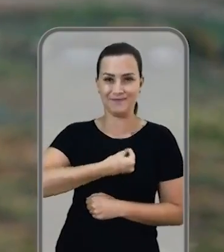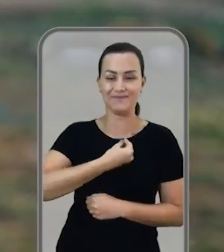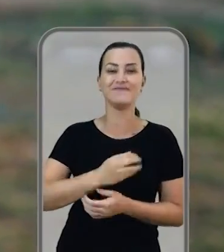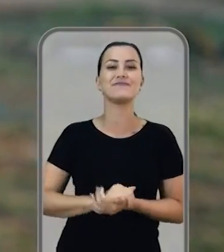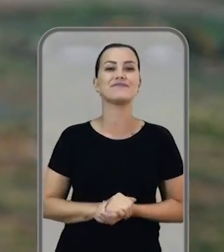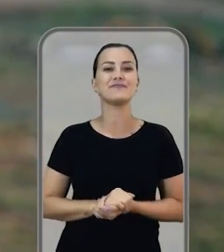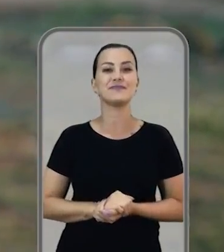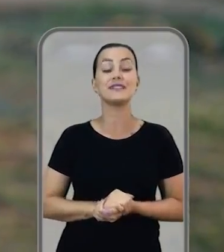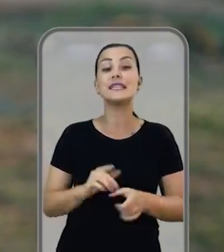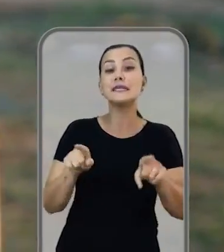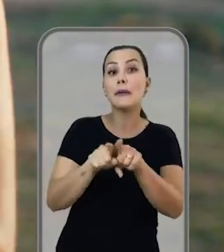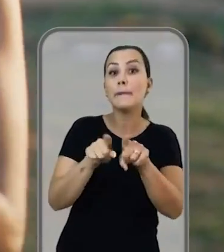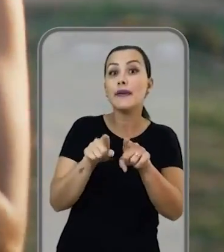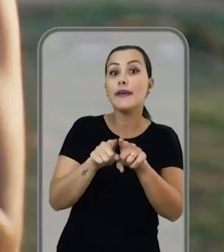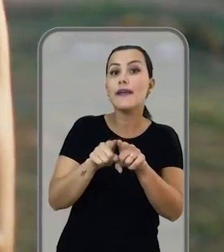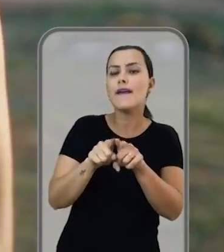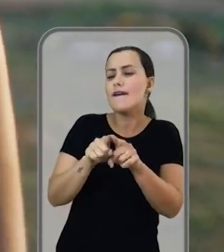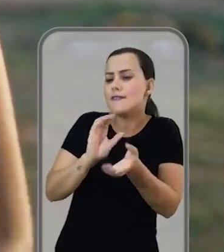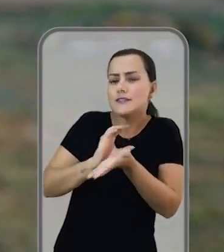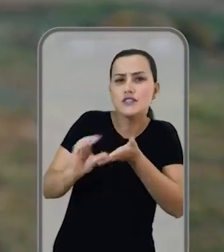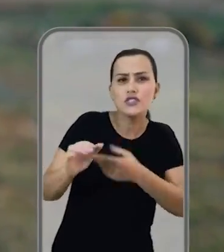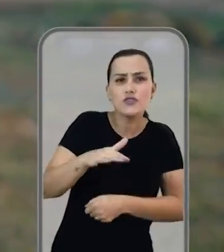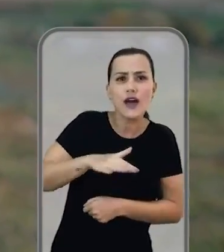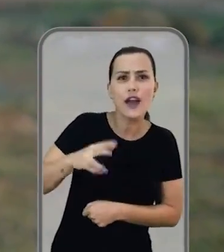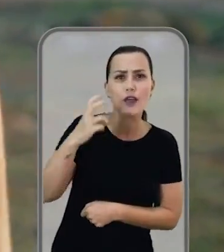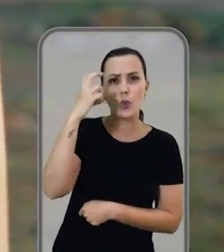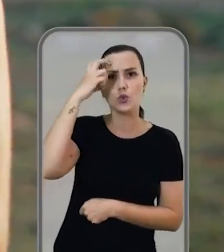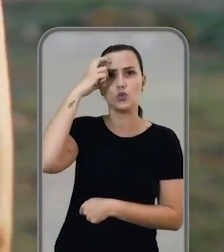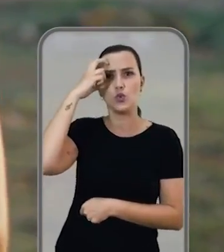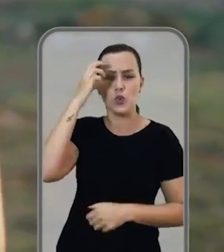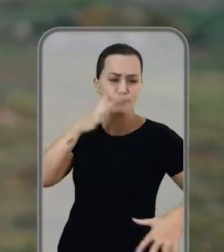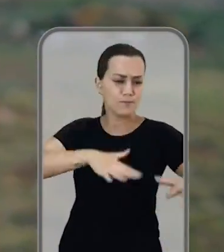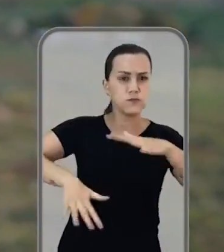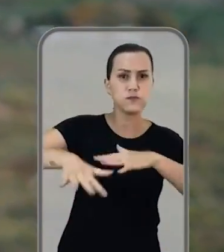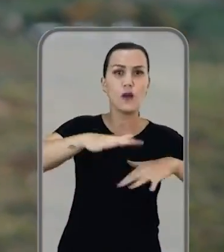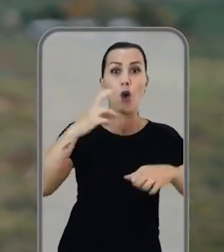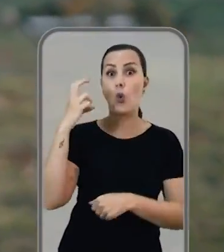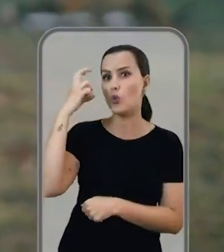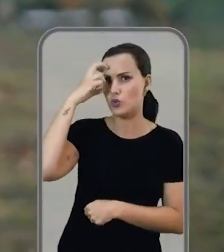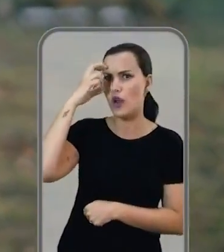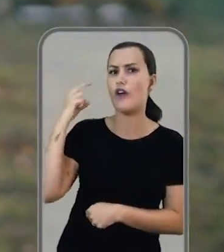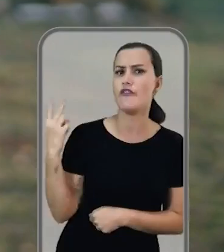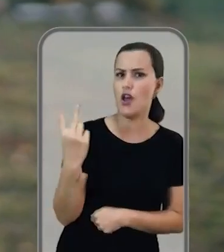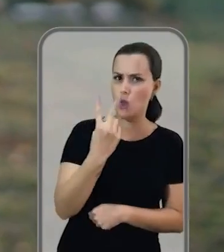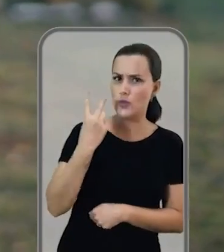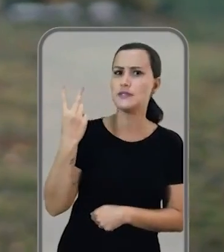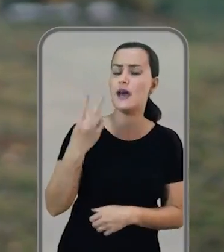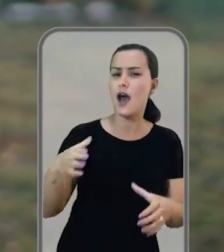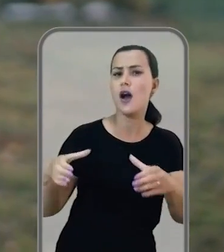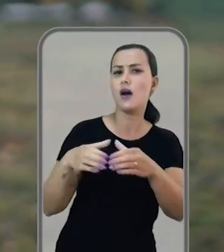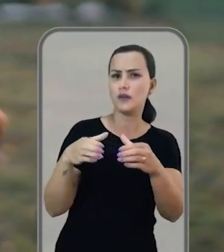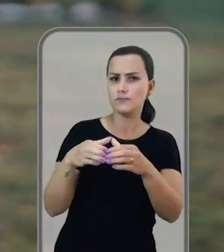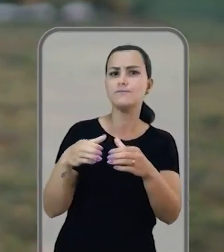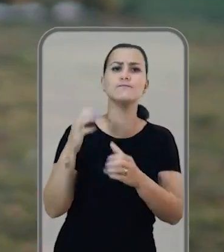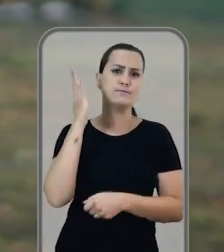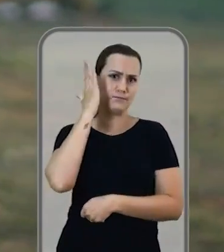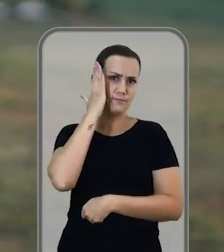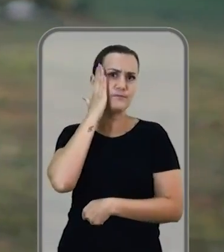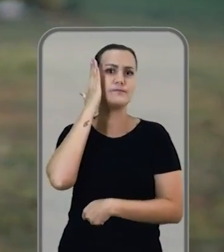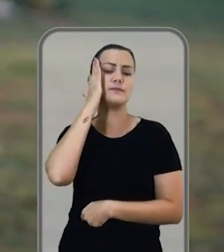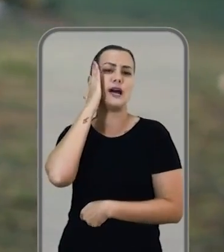lado o incentivo à cultura e aos circuitos culturais. valorizando os grupos que sabem que